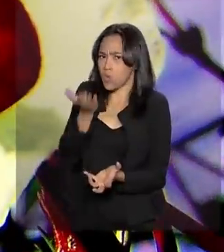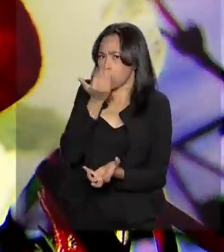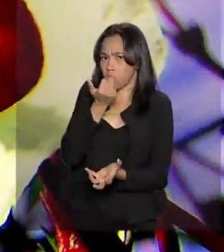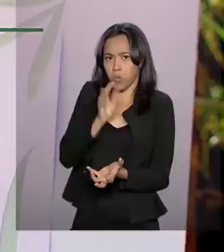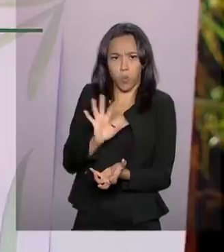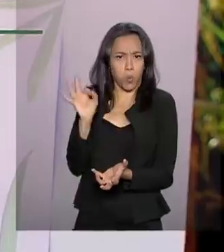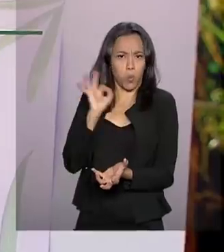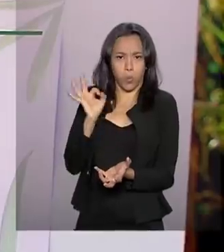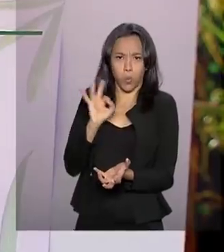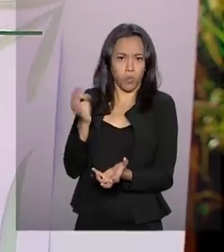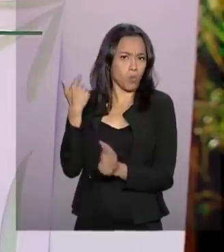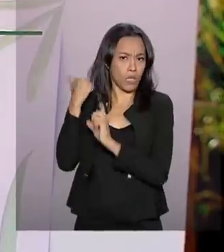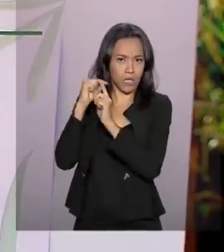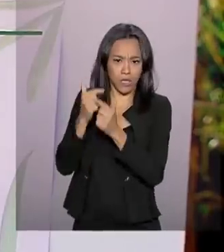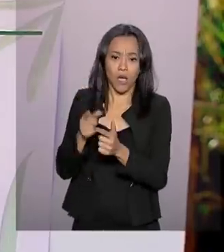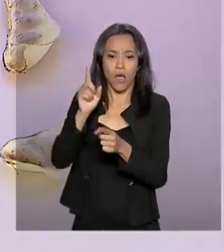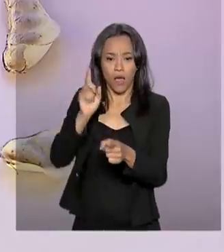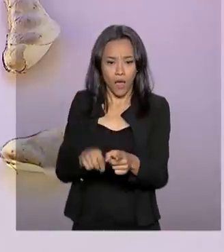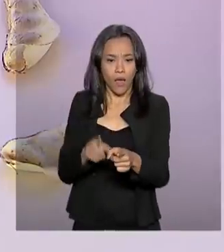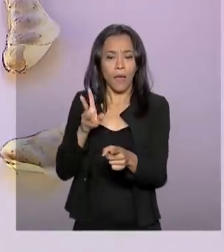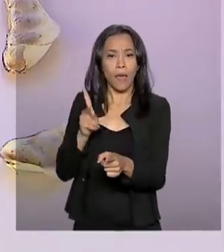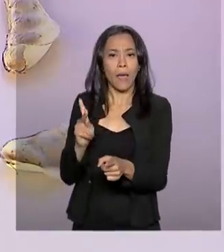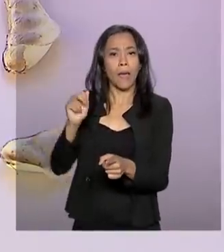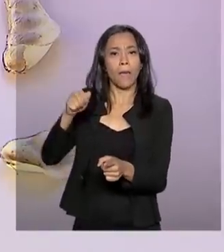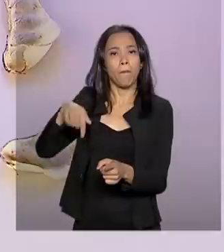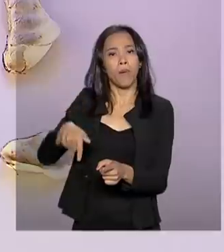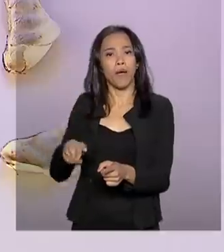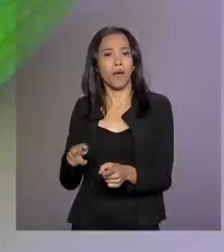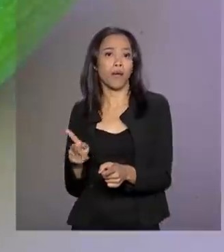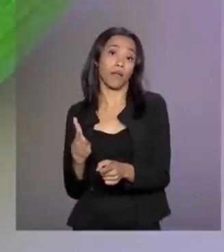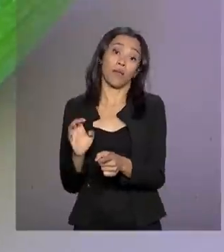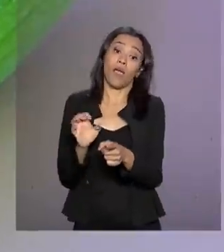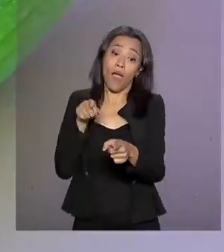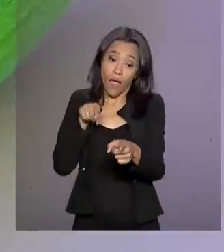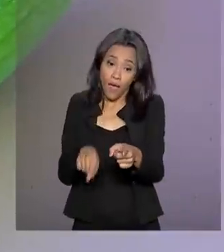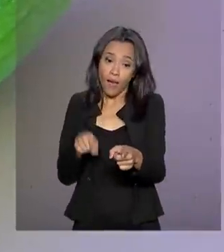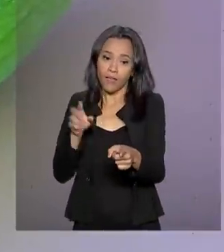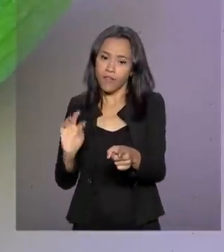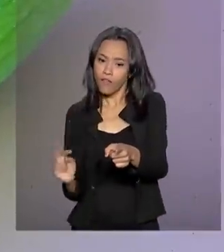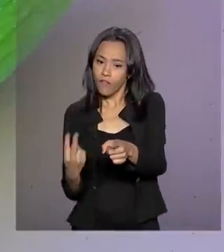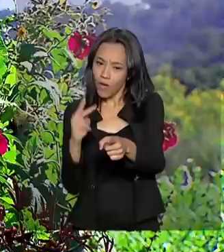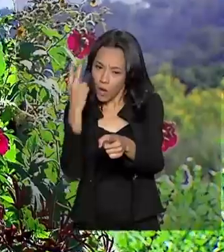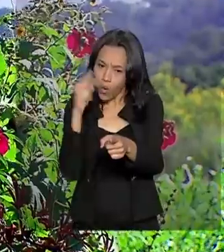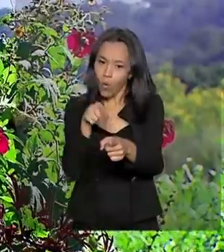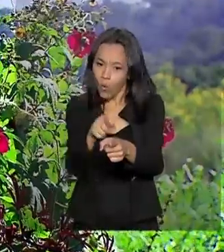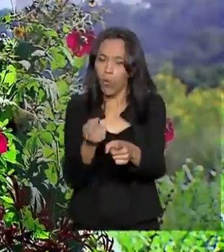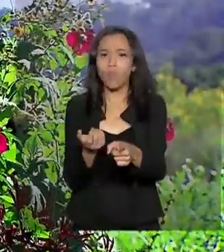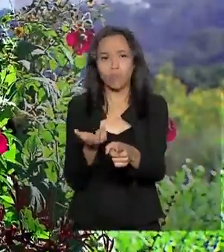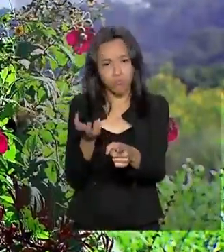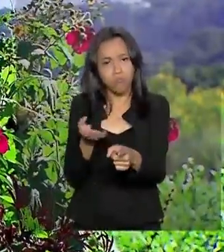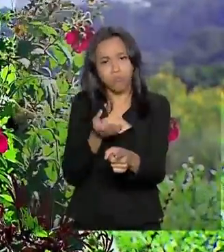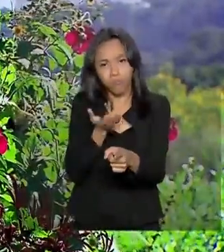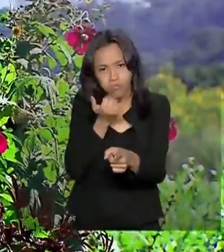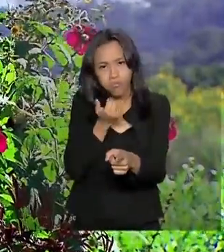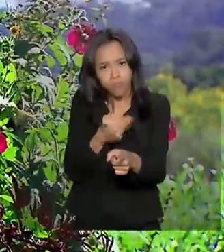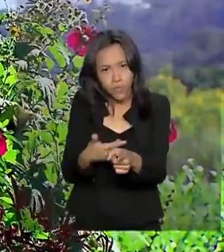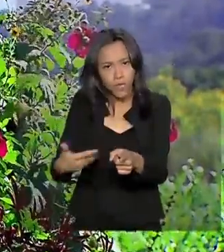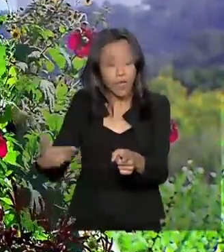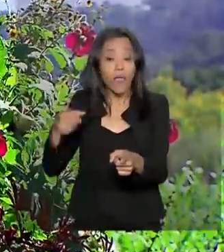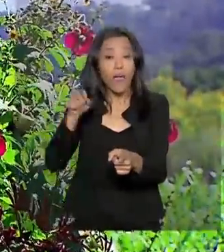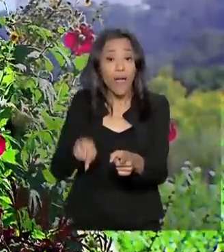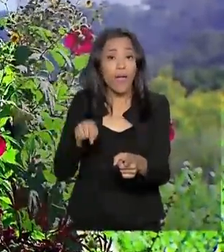convencionais, as chamadas panc. Além do sabor e do valor nutricional, as hortaliças são